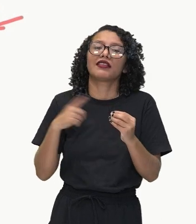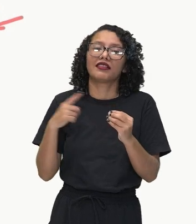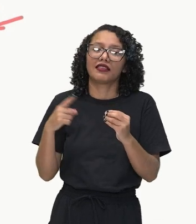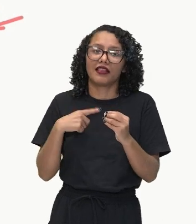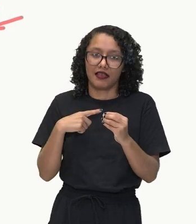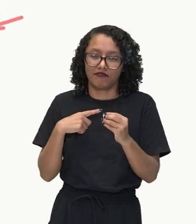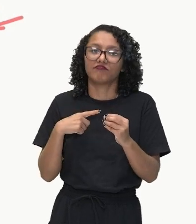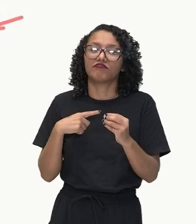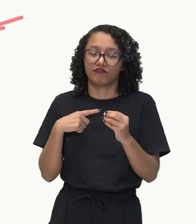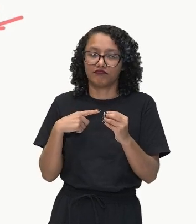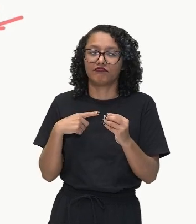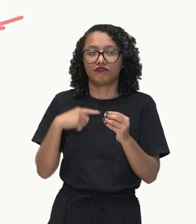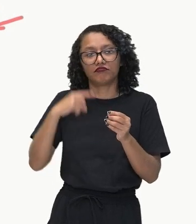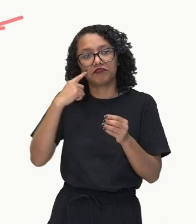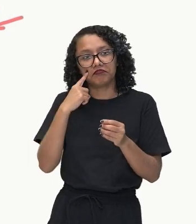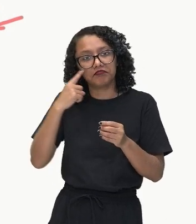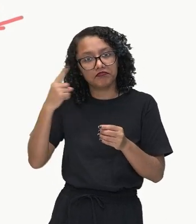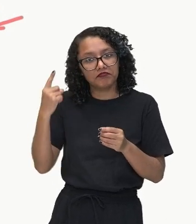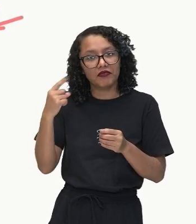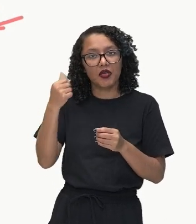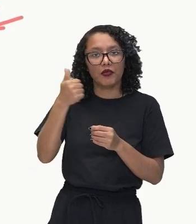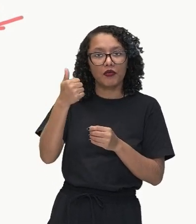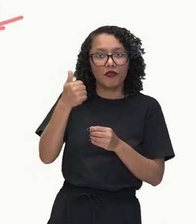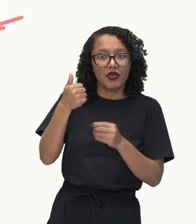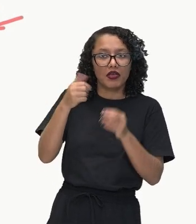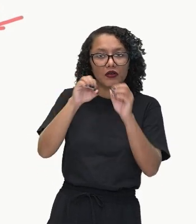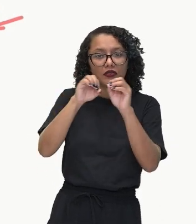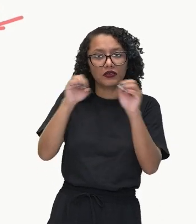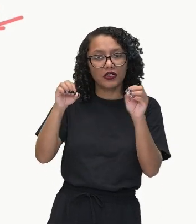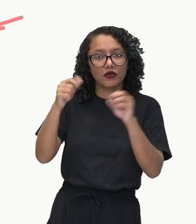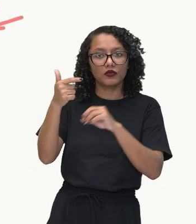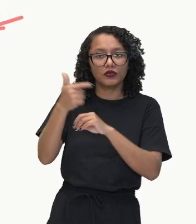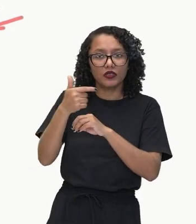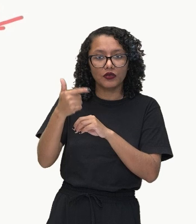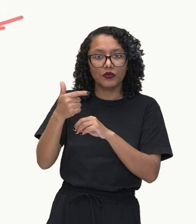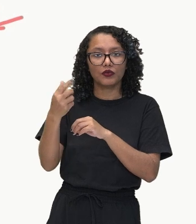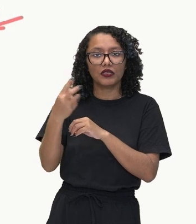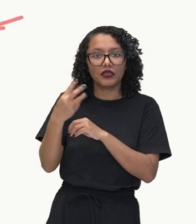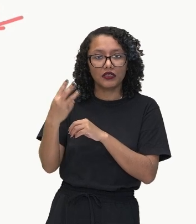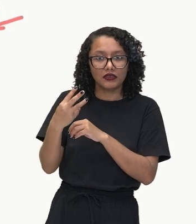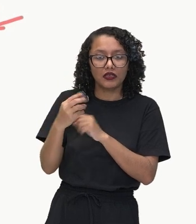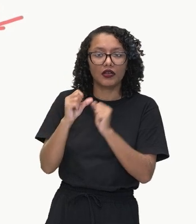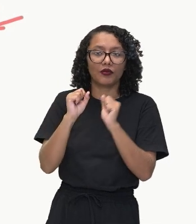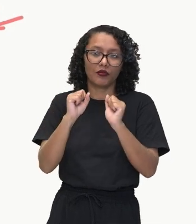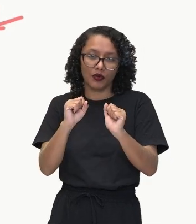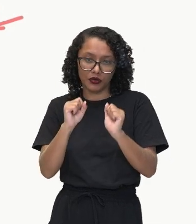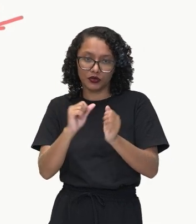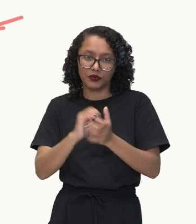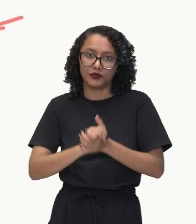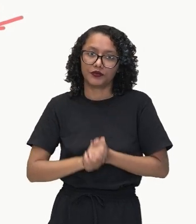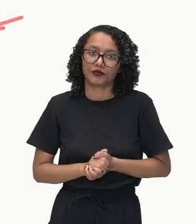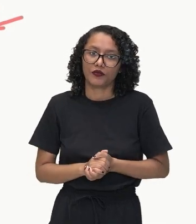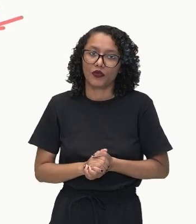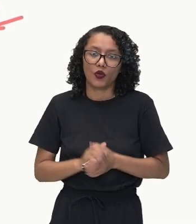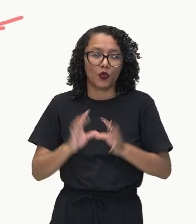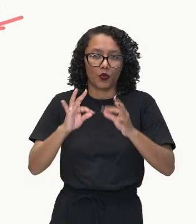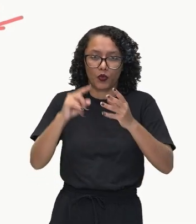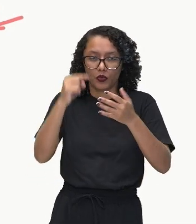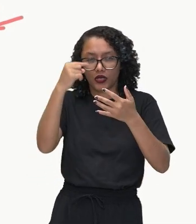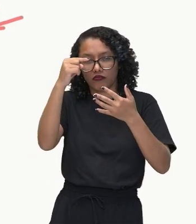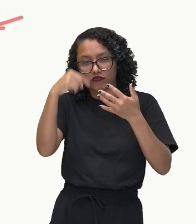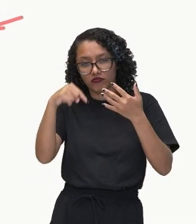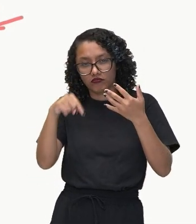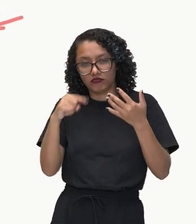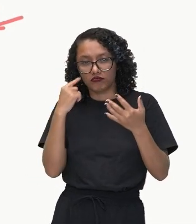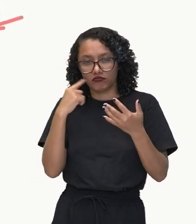sou perfeccionista, escrevo músicas, tenho próprias ideias. E todas elas aí, no caso